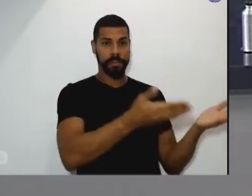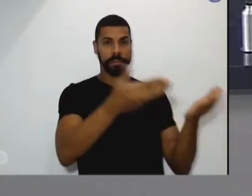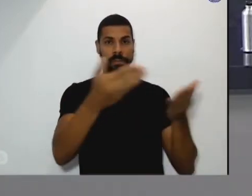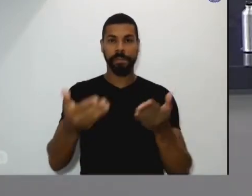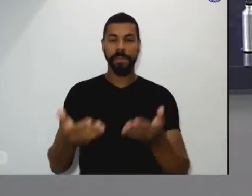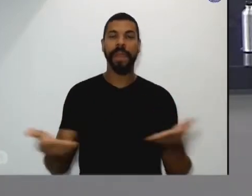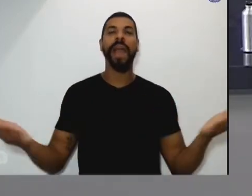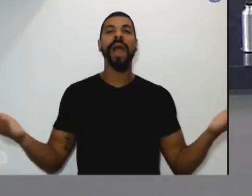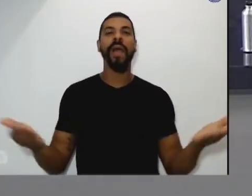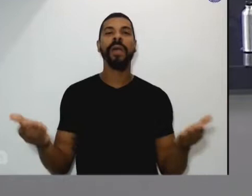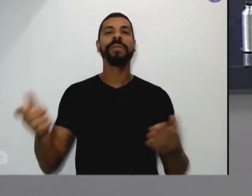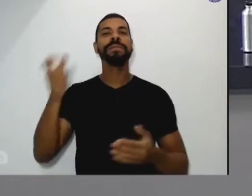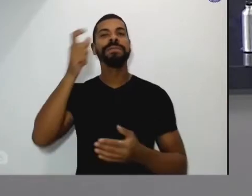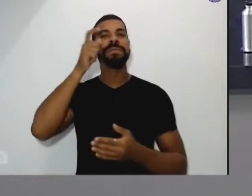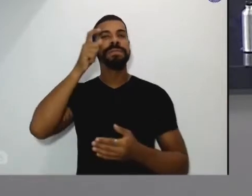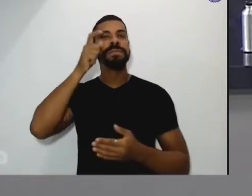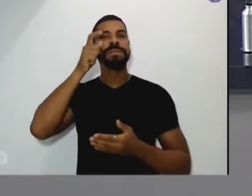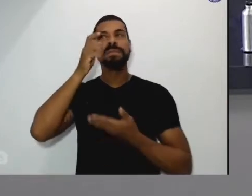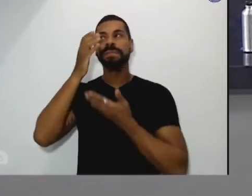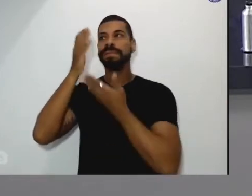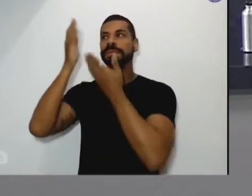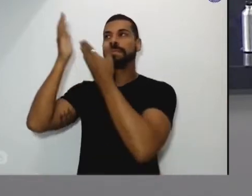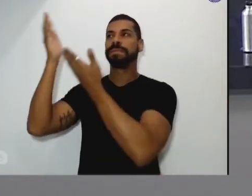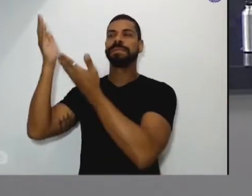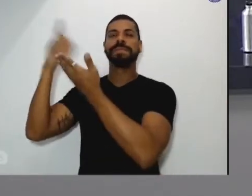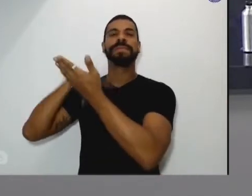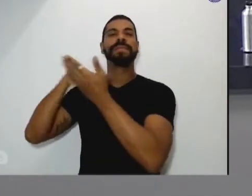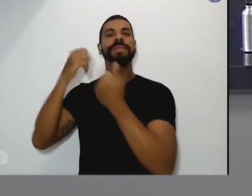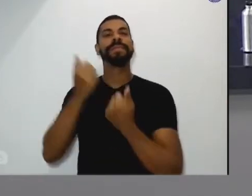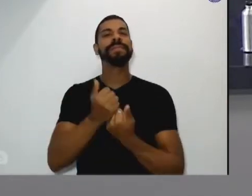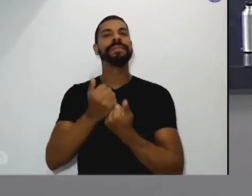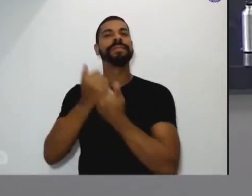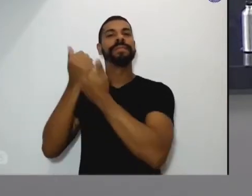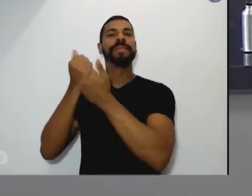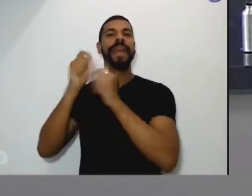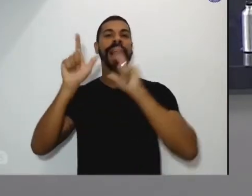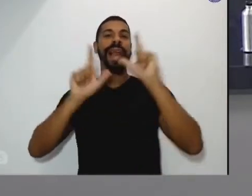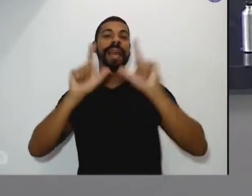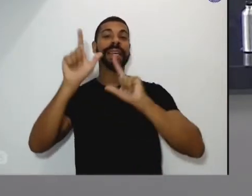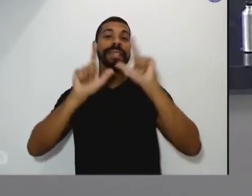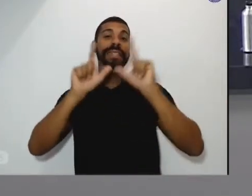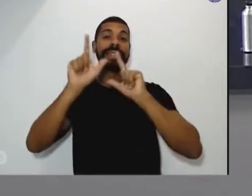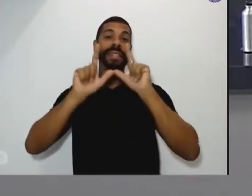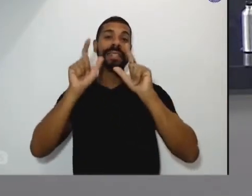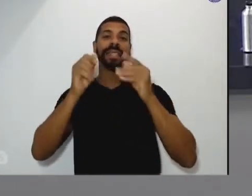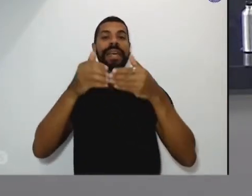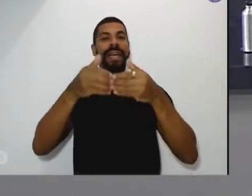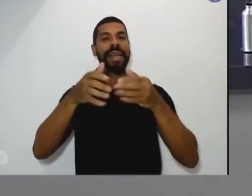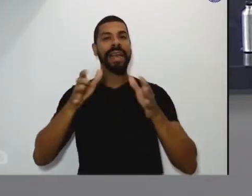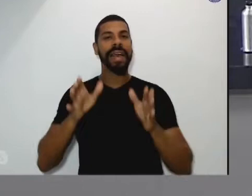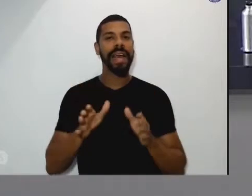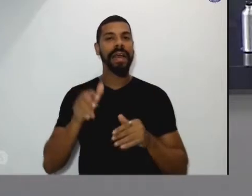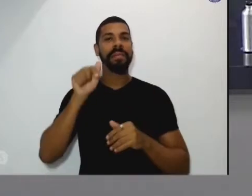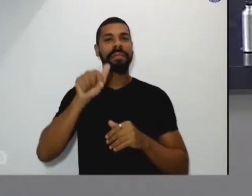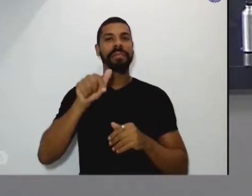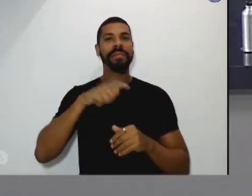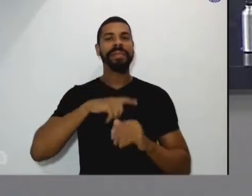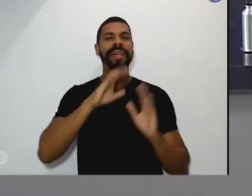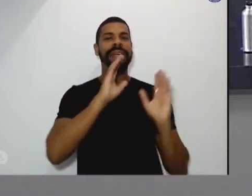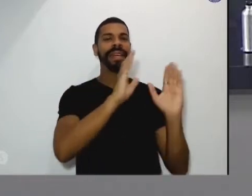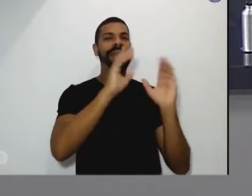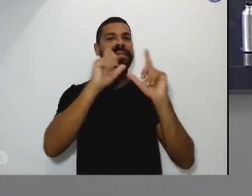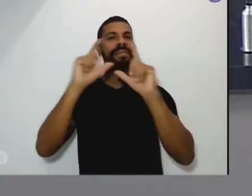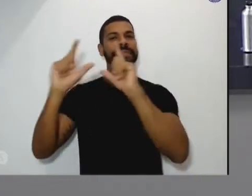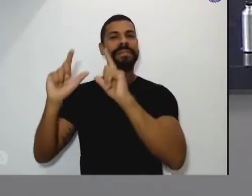a um vídeo sobre a campanha da fraternidade que a TV Câmara estará disponibilizando nessa tela e também nas TVs aos lados